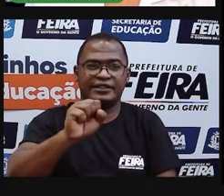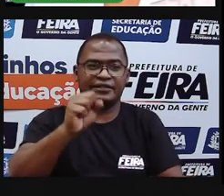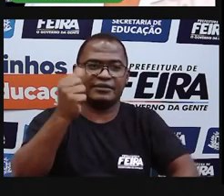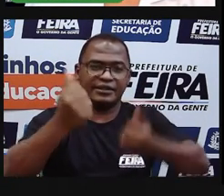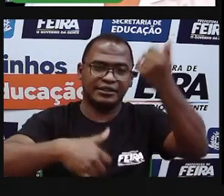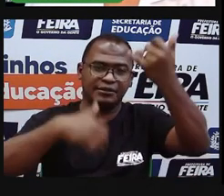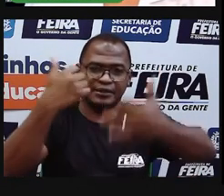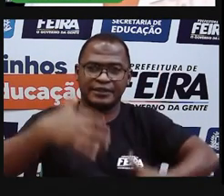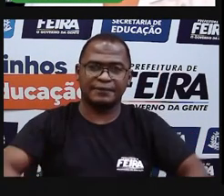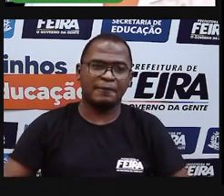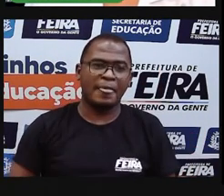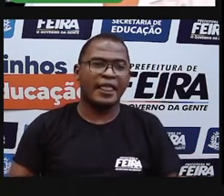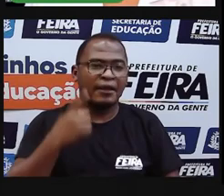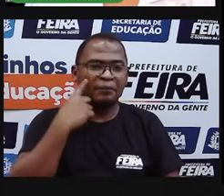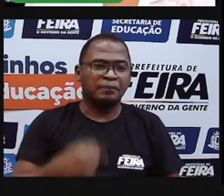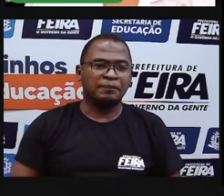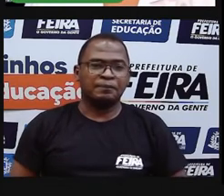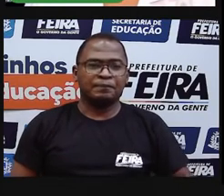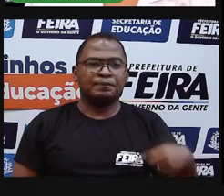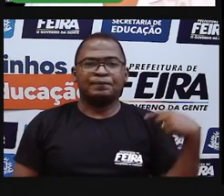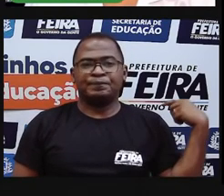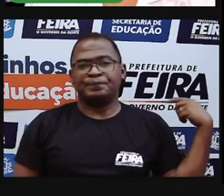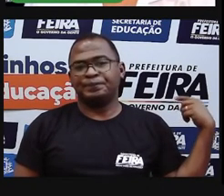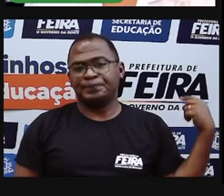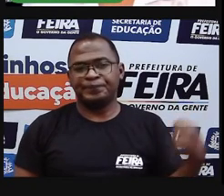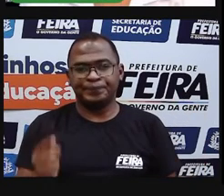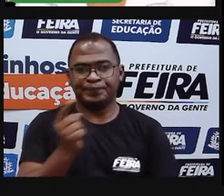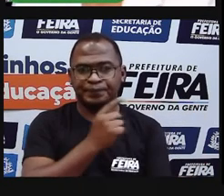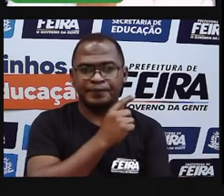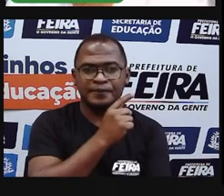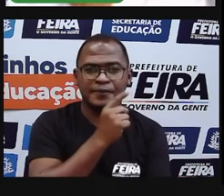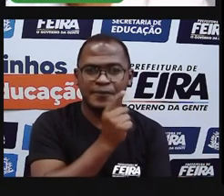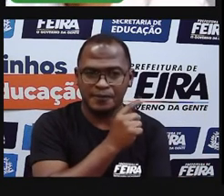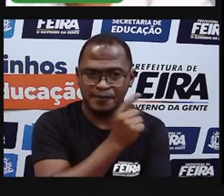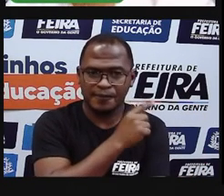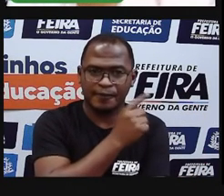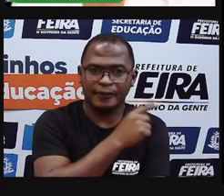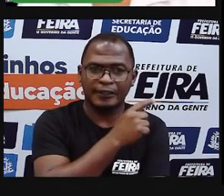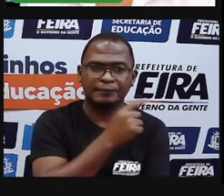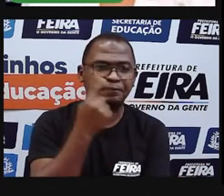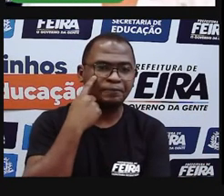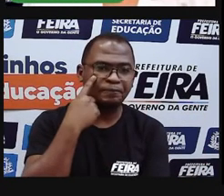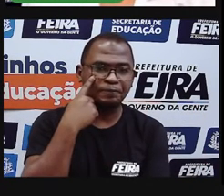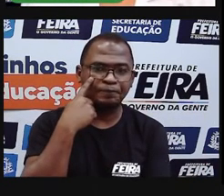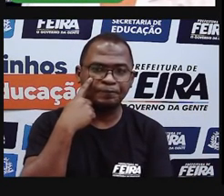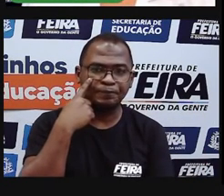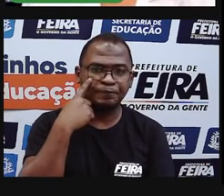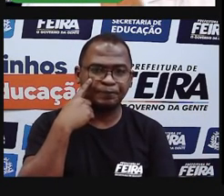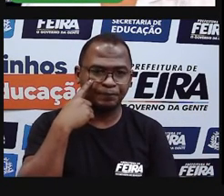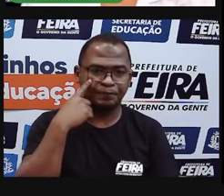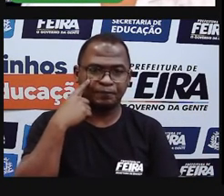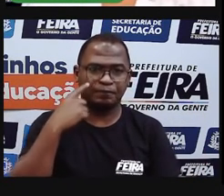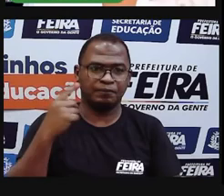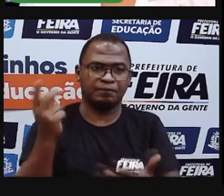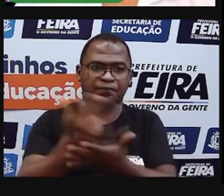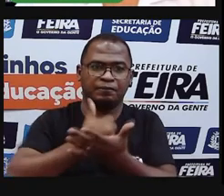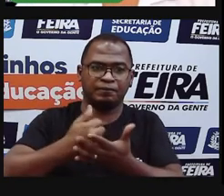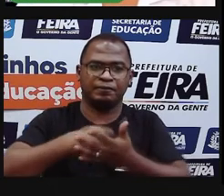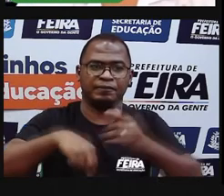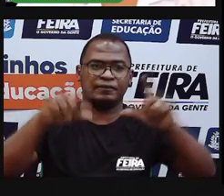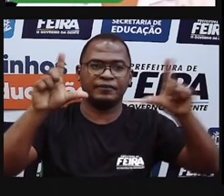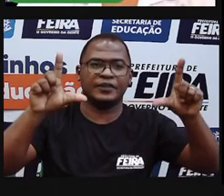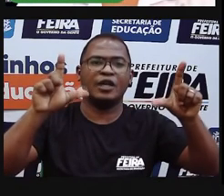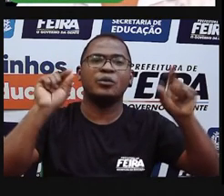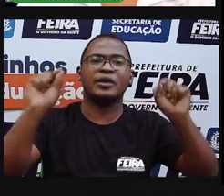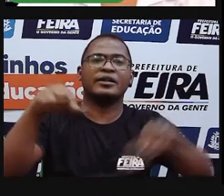Tem vários símbolos, tá vendo? Depois a gente vai trazer para vocês o que é que significa cada desenho desse na bandeira. E